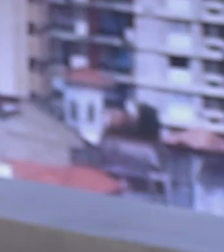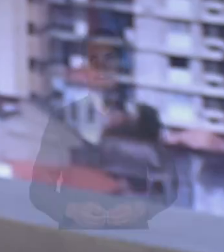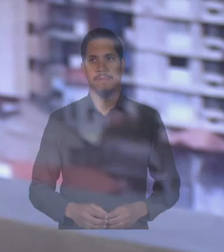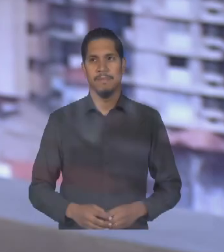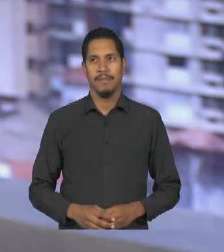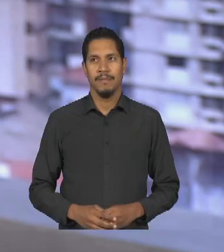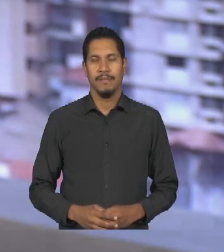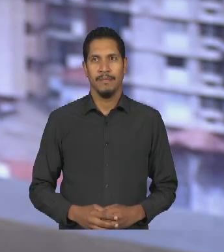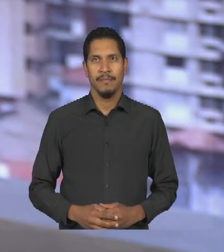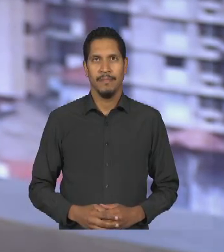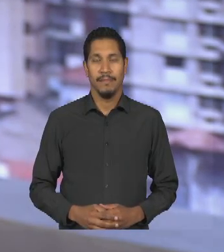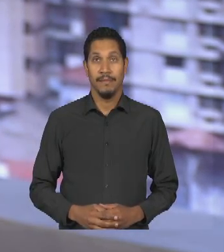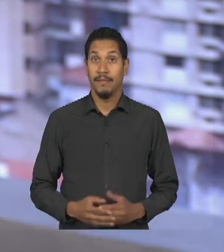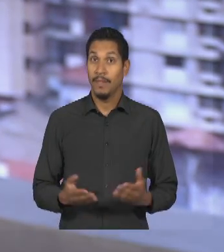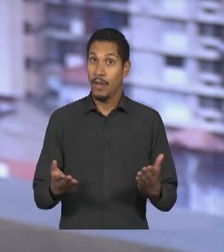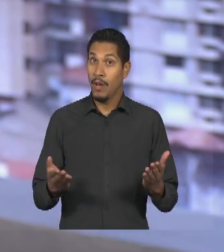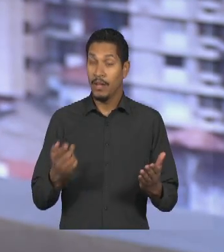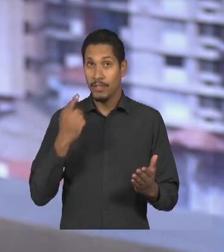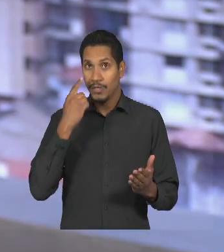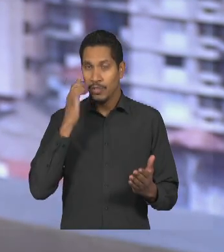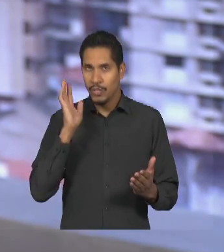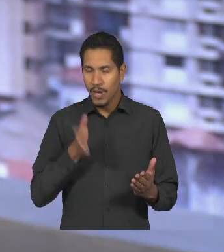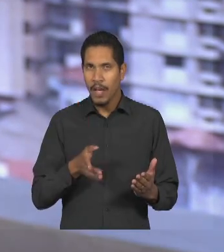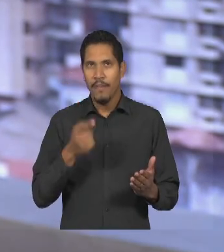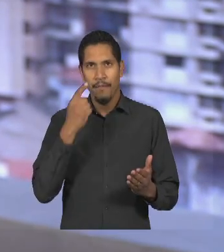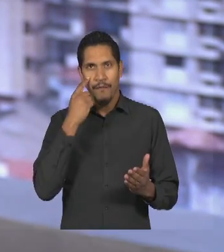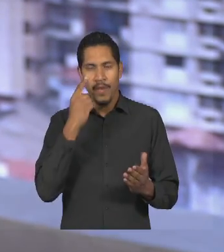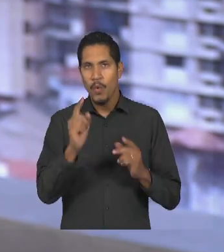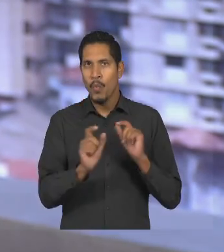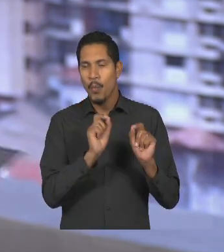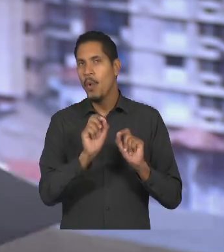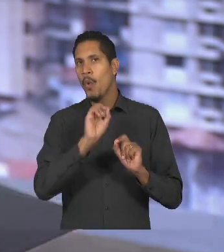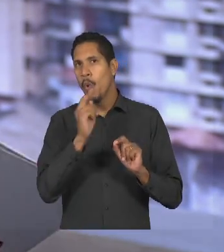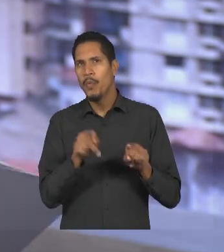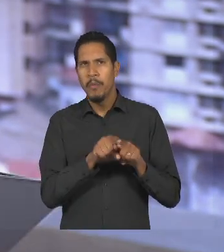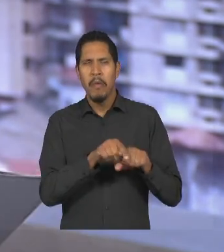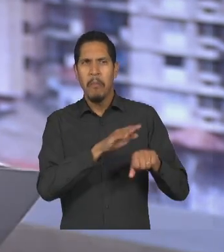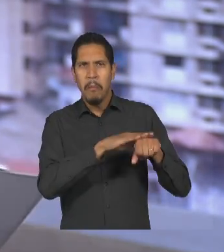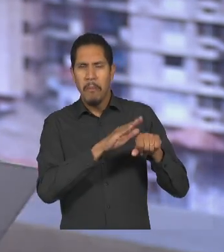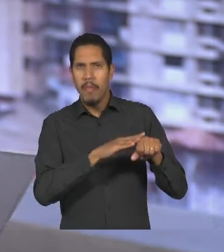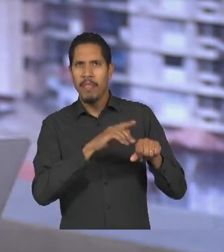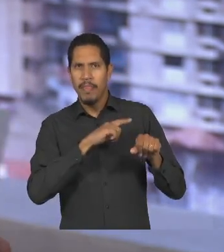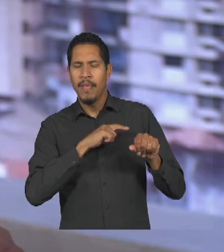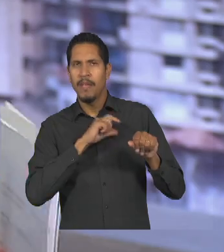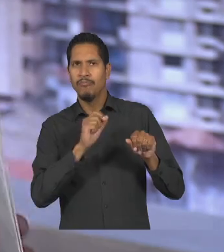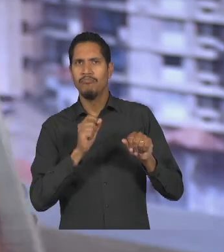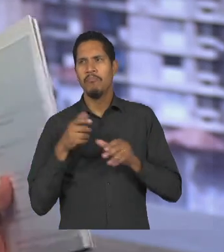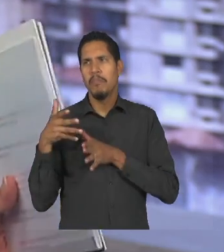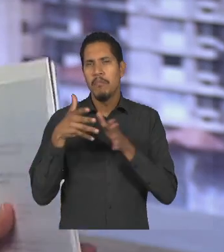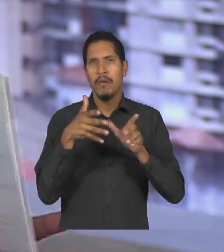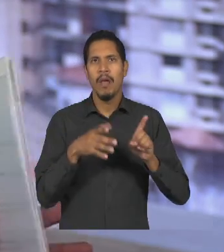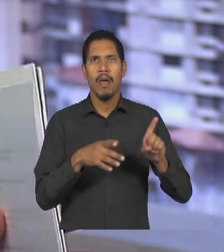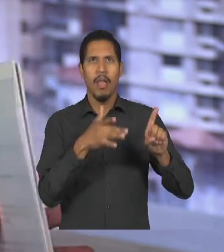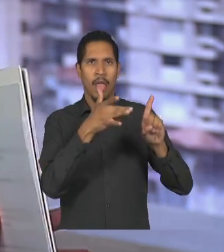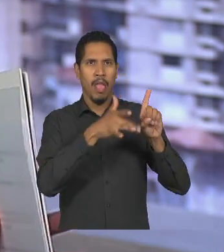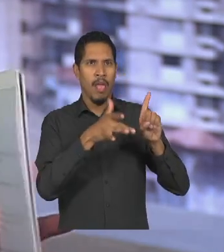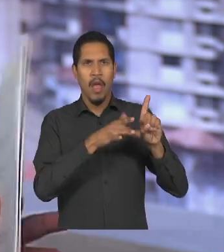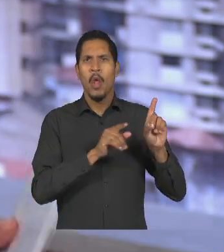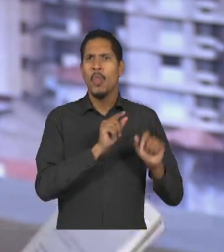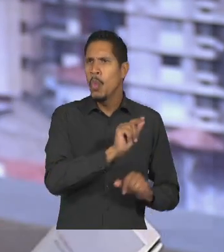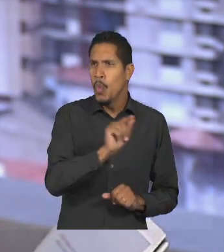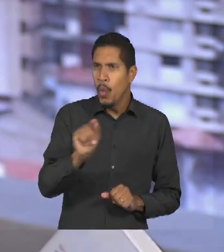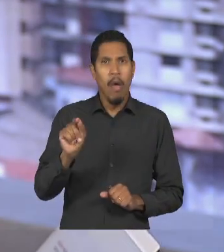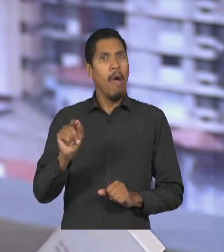Será que você já ouviu ou até mesmo reproduziu aquela frase que é capacitista de que agora todo mundo é autista?